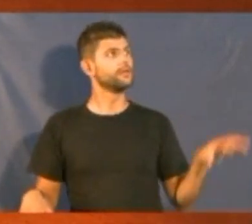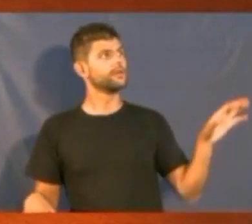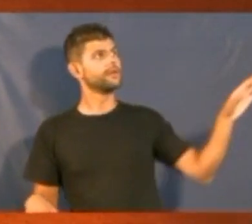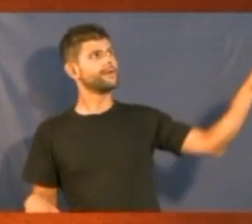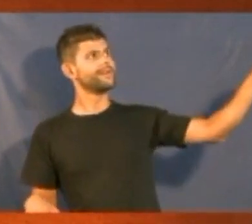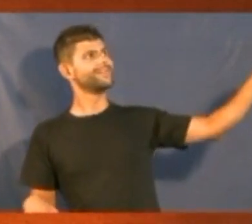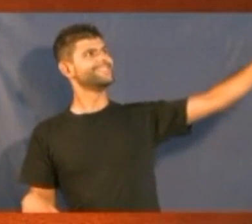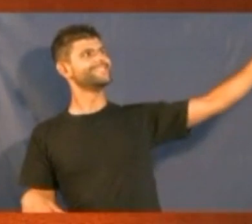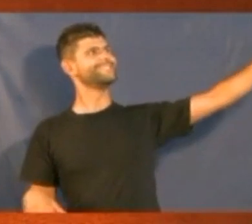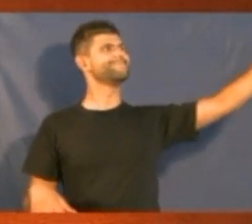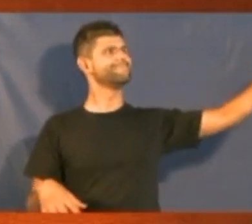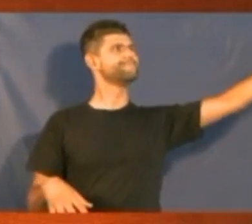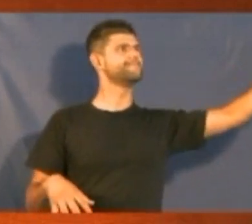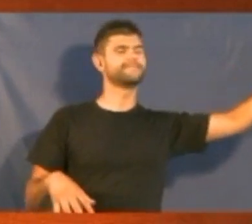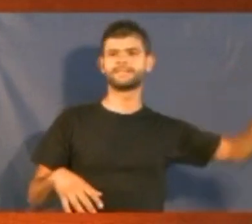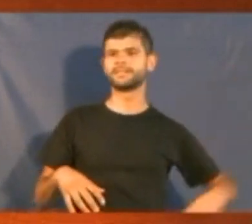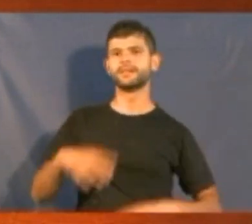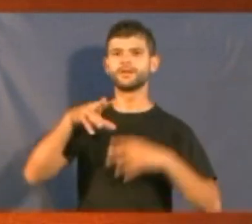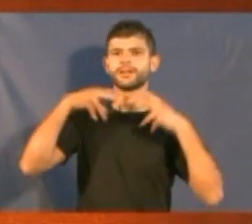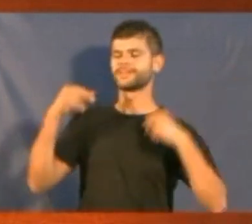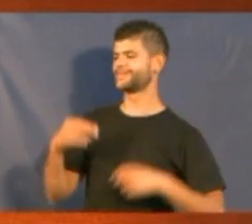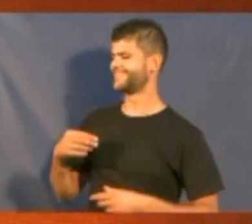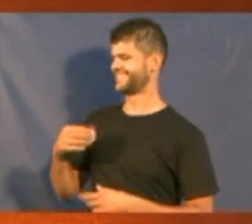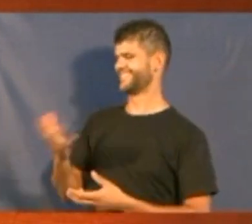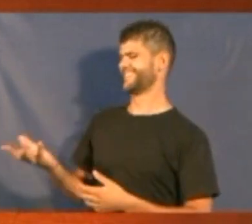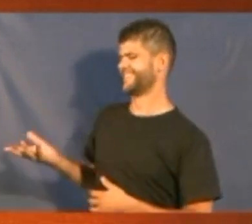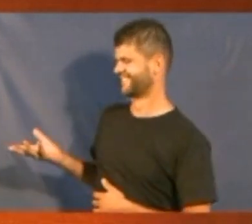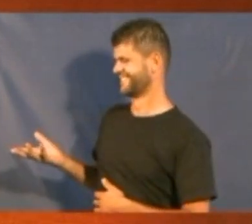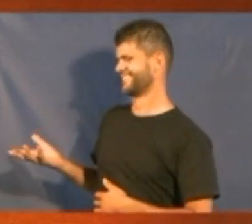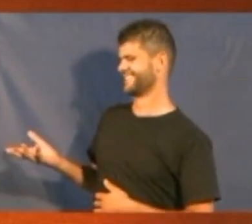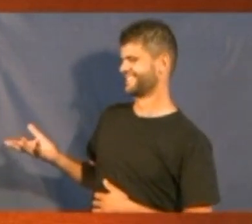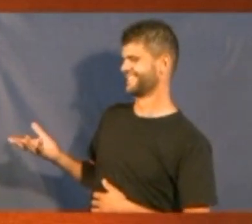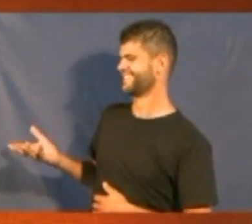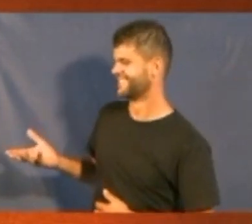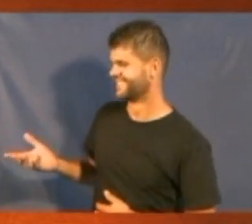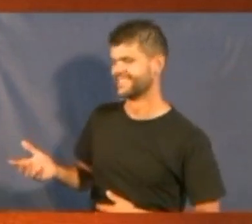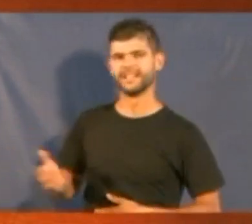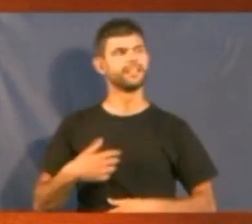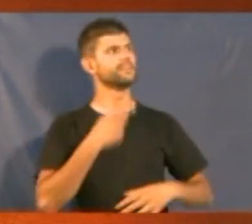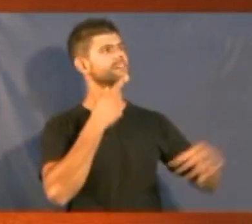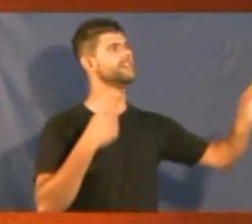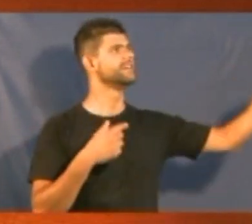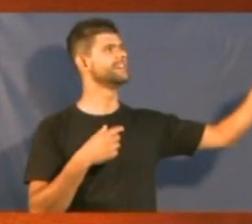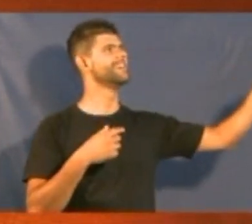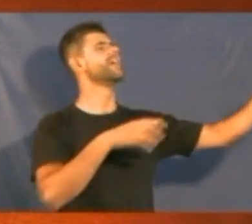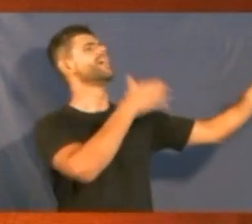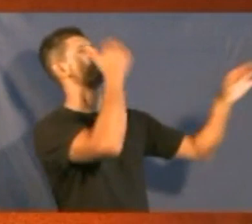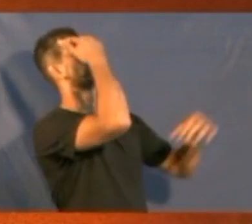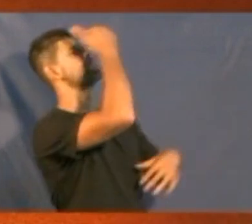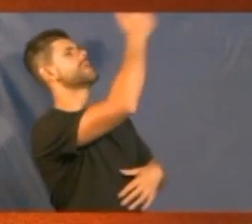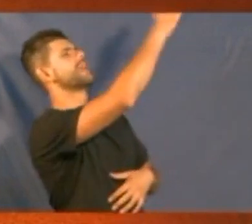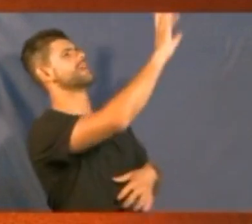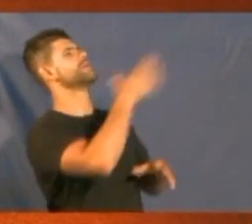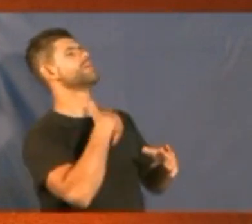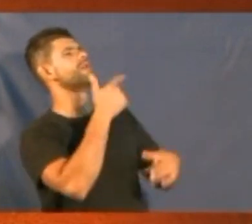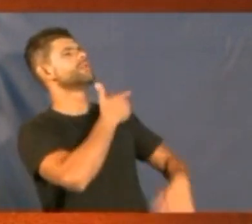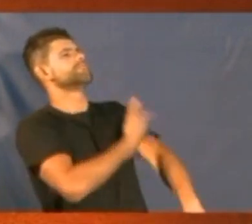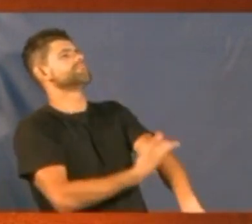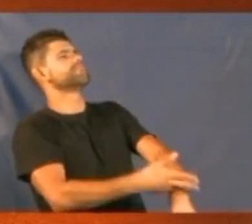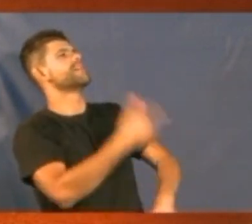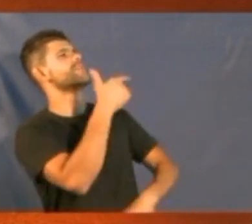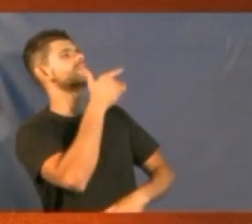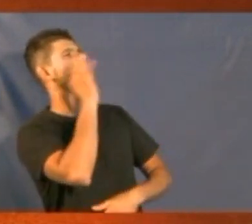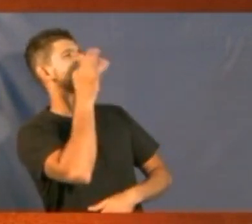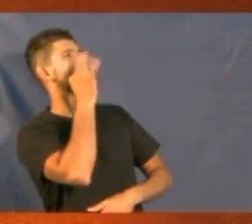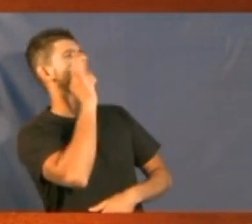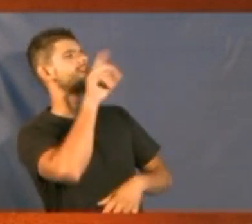ria. Eu digo, muito obrigado. Eu não tenho hábito de tomar café depois do almoço. Eu sou café